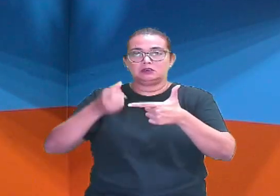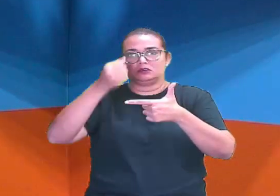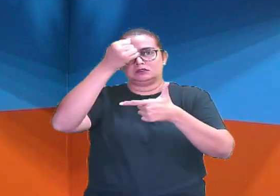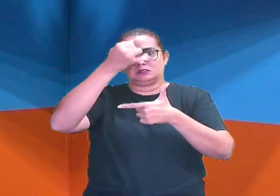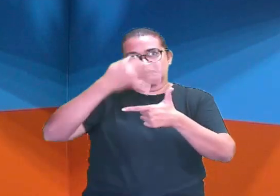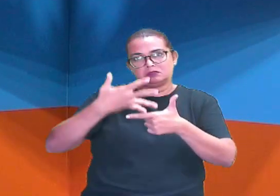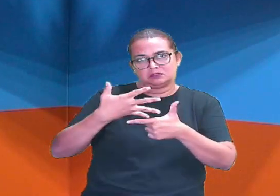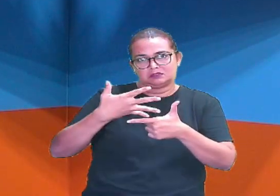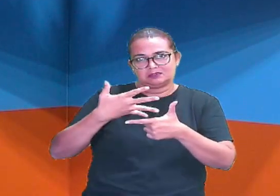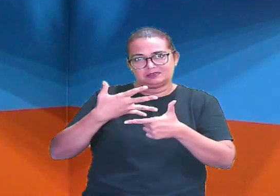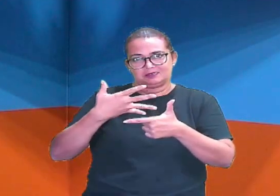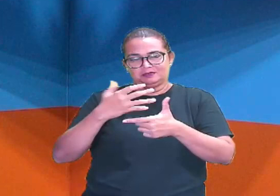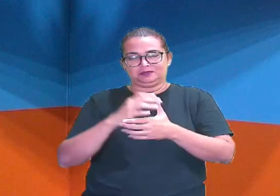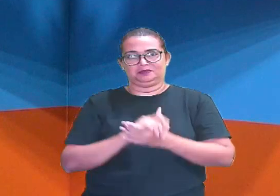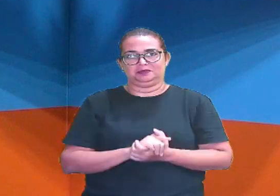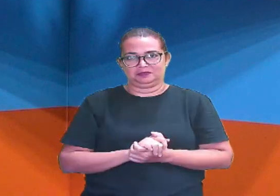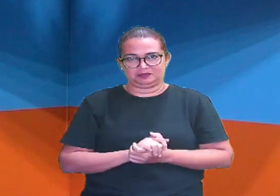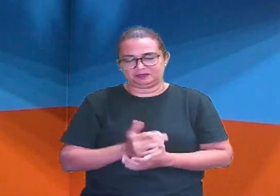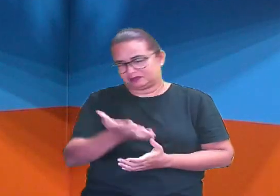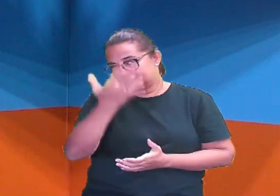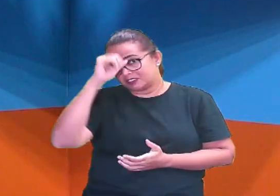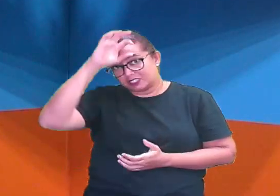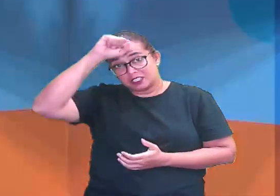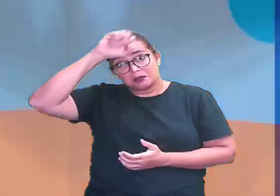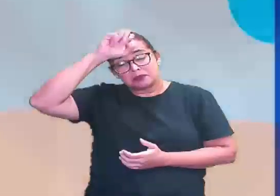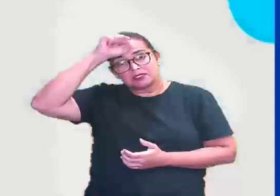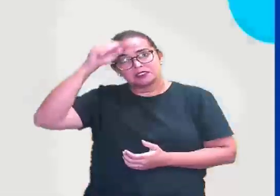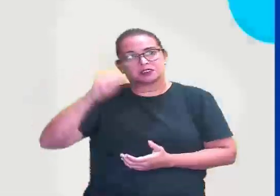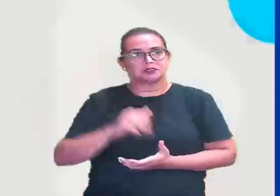vamos lá, vamos aprender aqui comigo? Vamos!